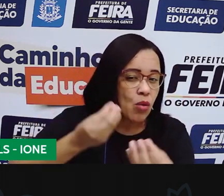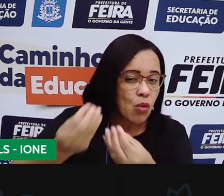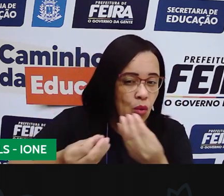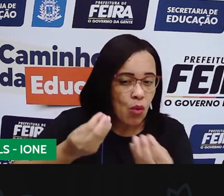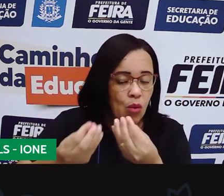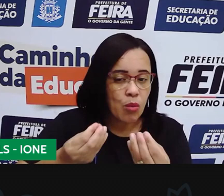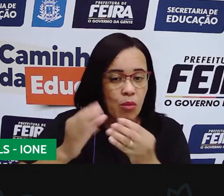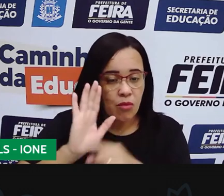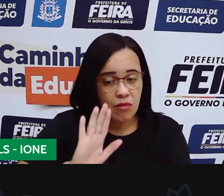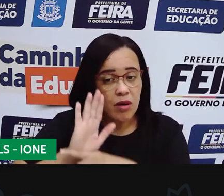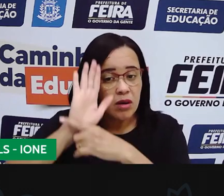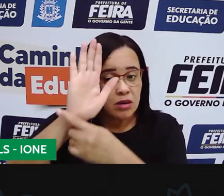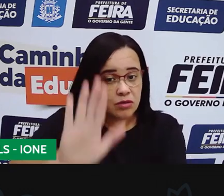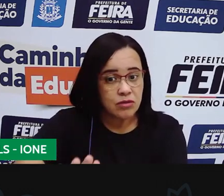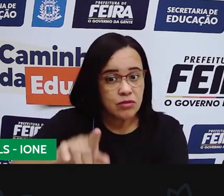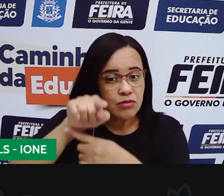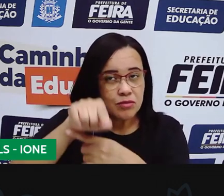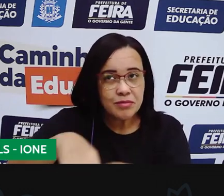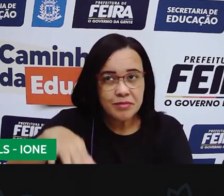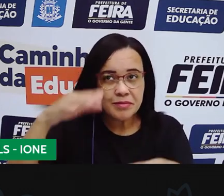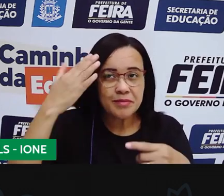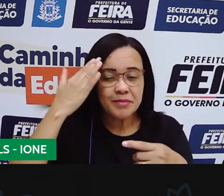com quem é que você se parece.